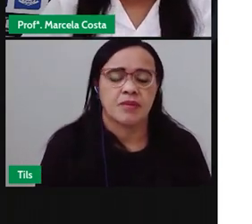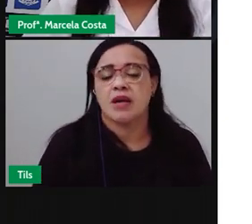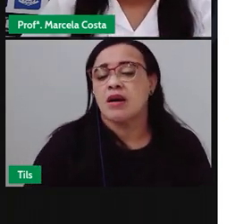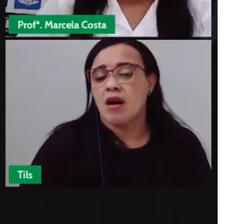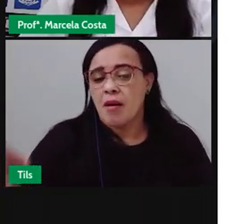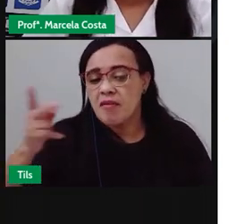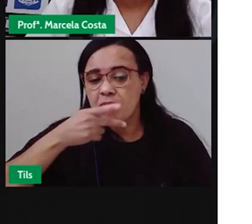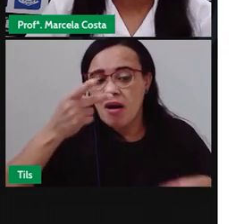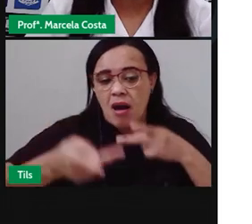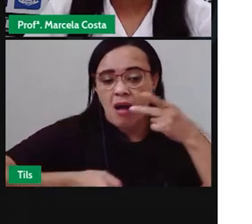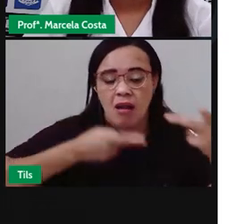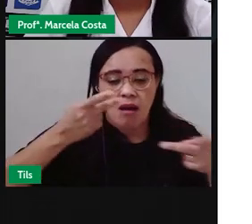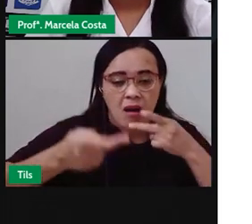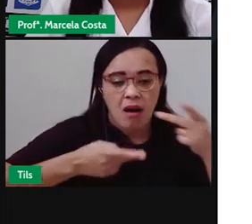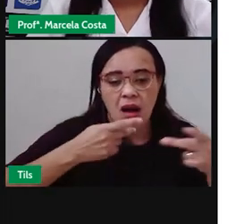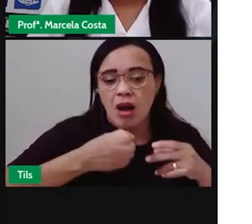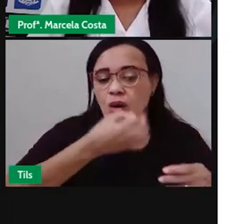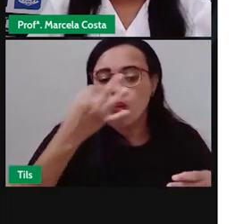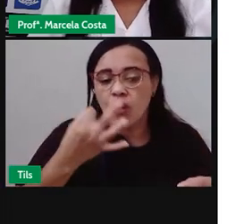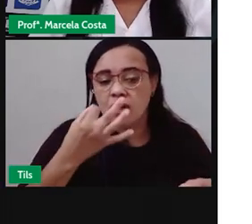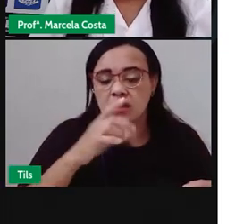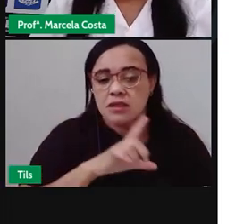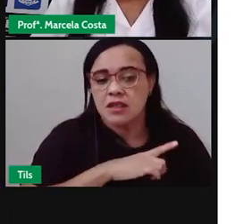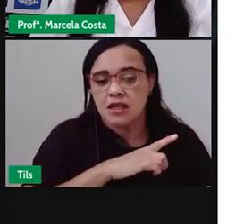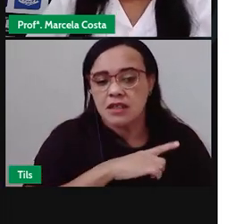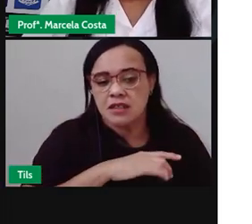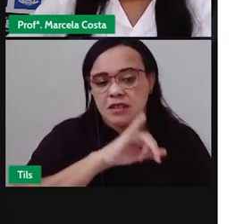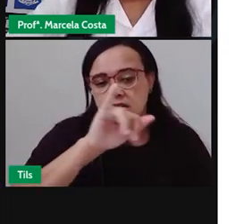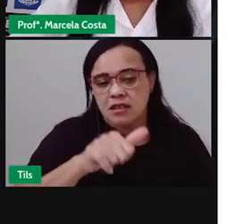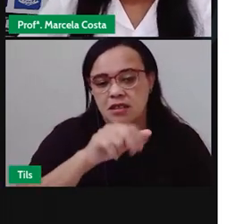Qual Jumento